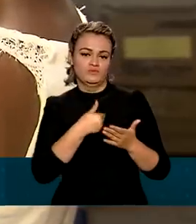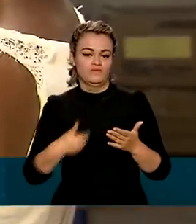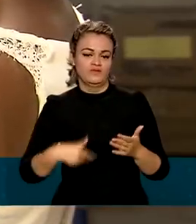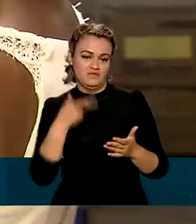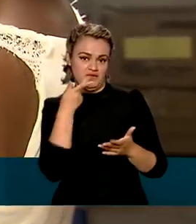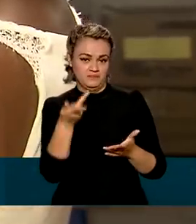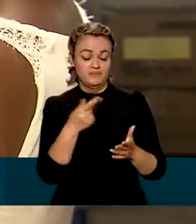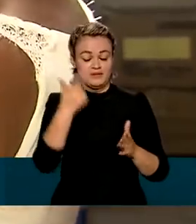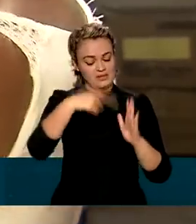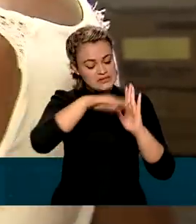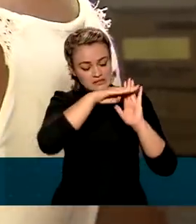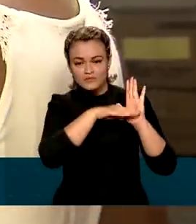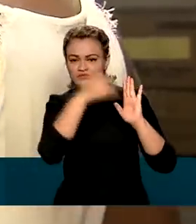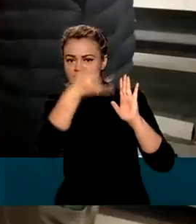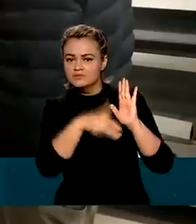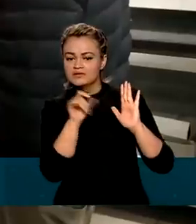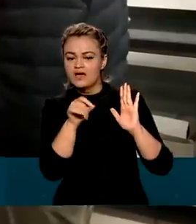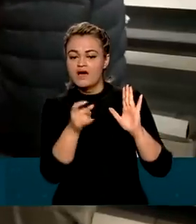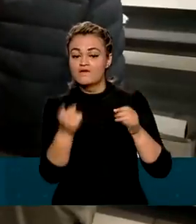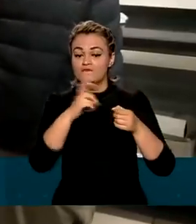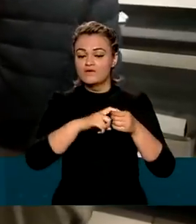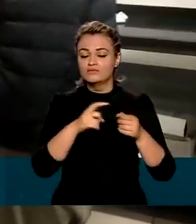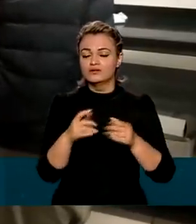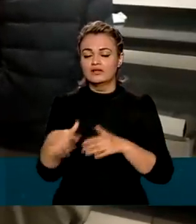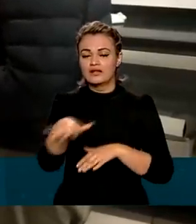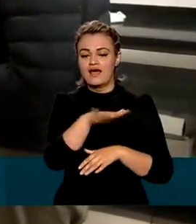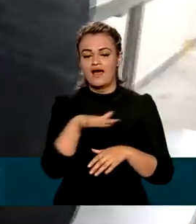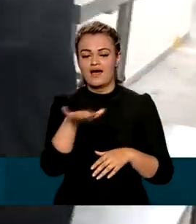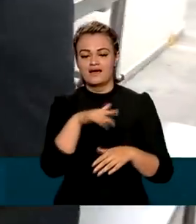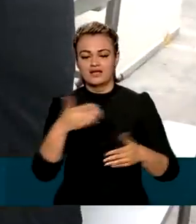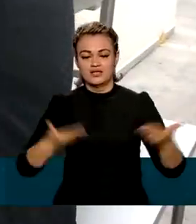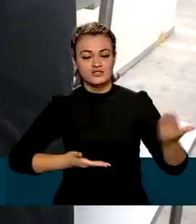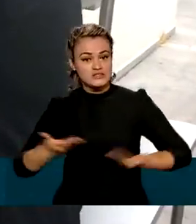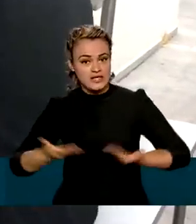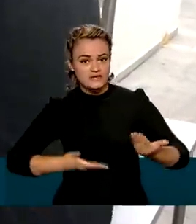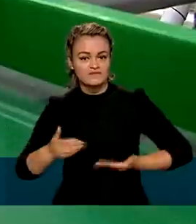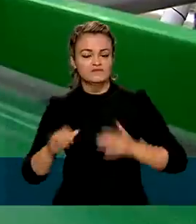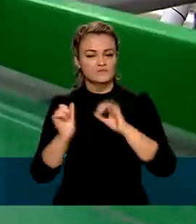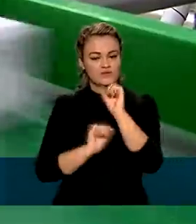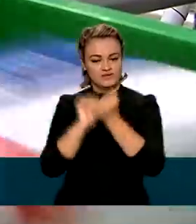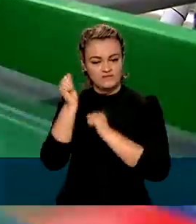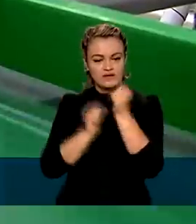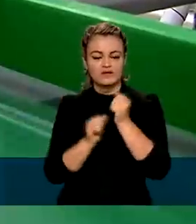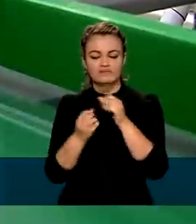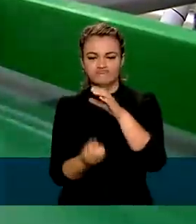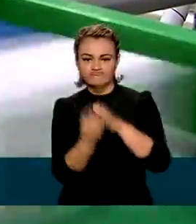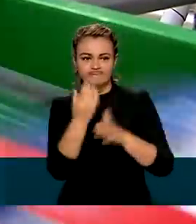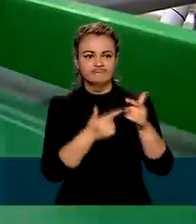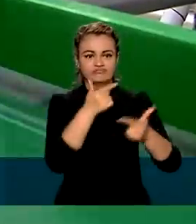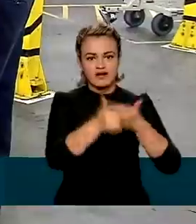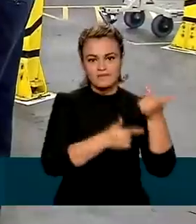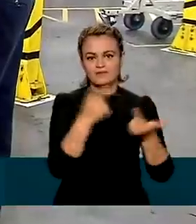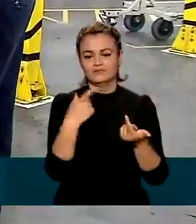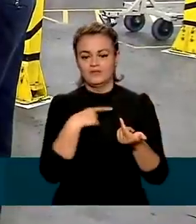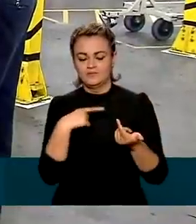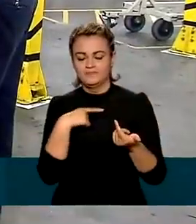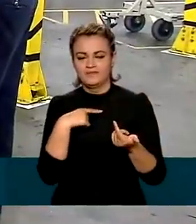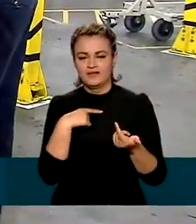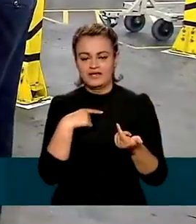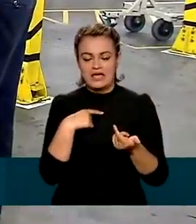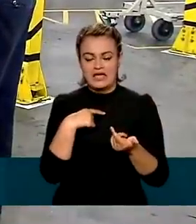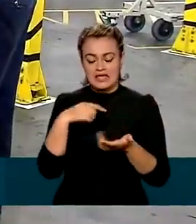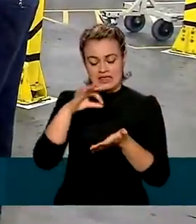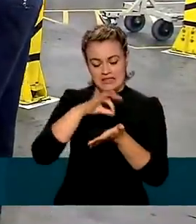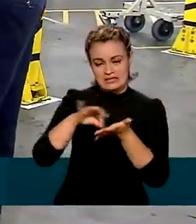O boletim ainda destacou a volta do crescimento nos setores de serviços e na indústria, com geração de empregos. Segundo o